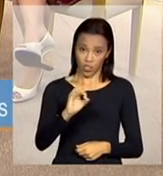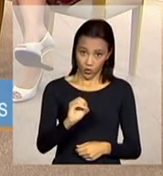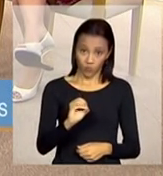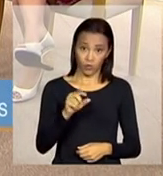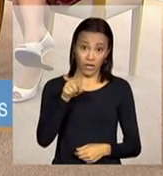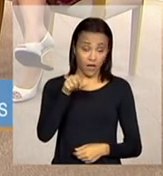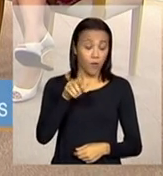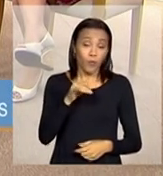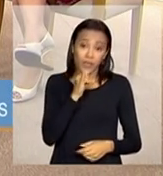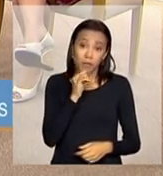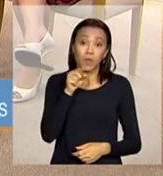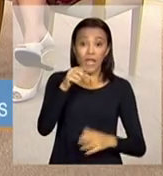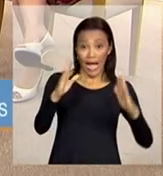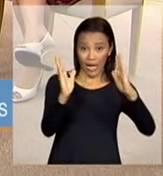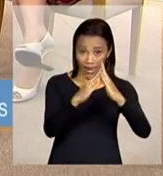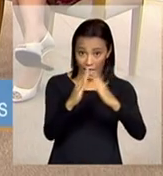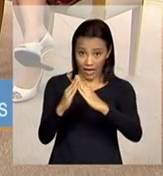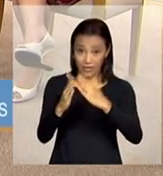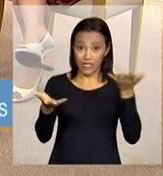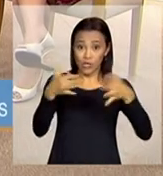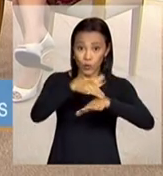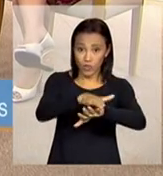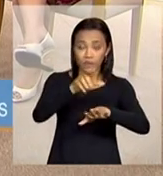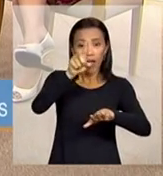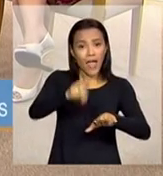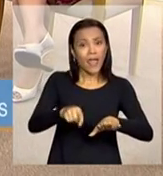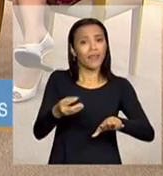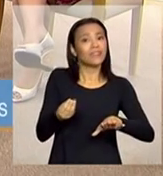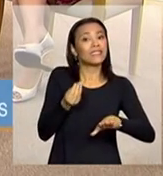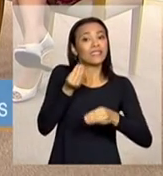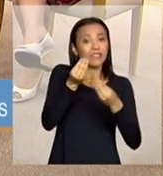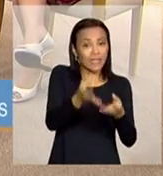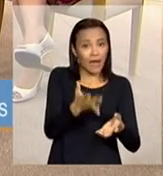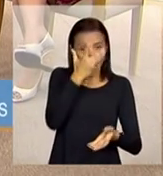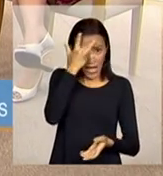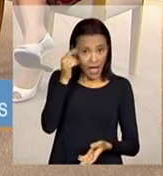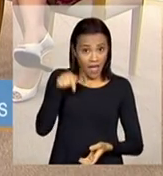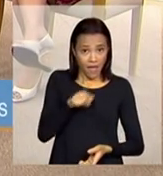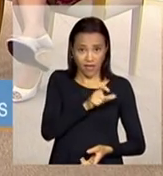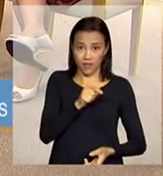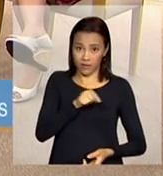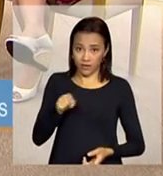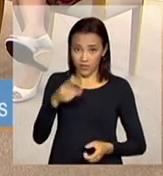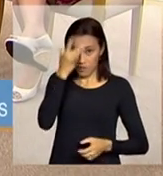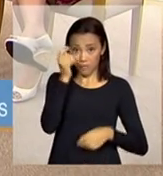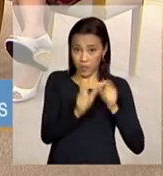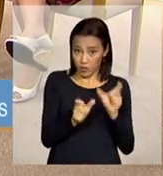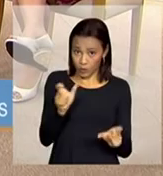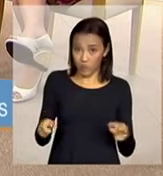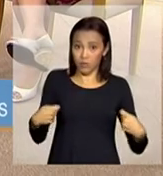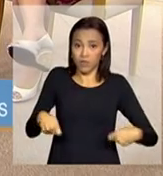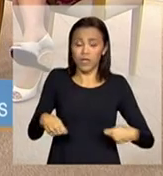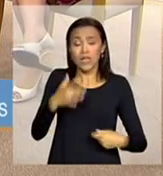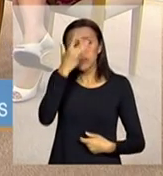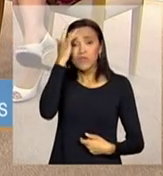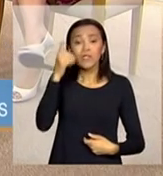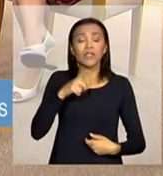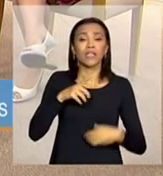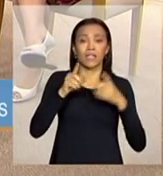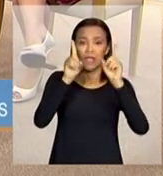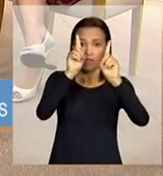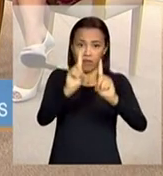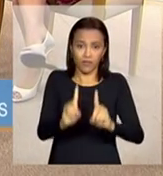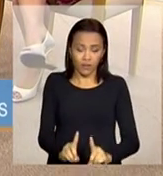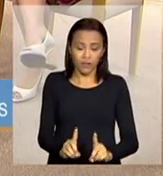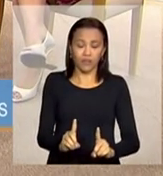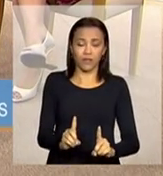inclusiva ela é um serviço prioritariamente para esses beneficiários porque nós estávamos dizendo no bloco anterior que as pessoas com deficiência elas